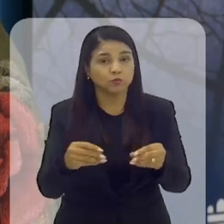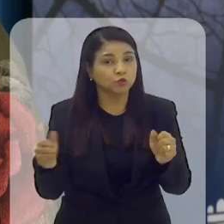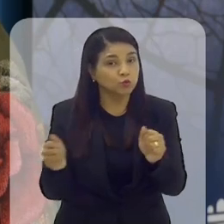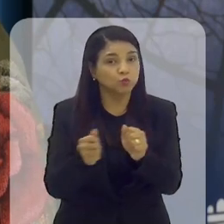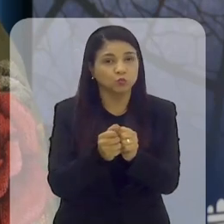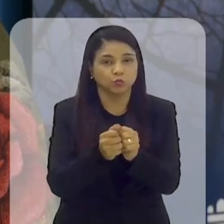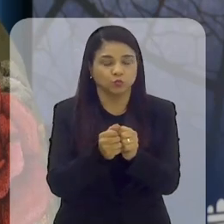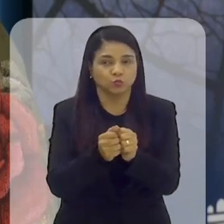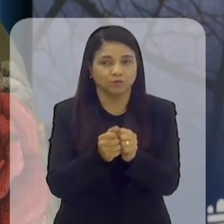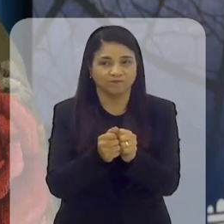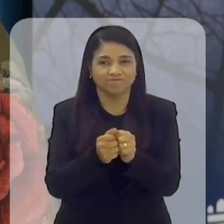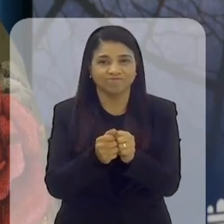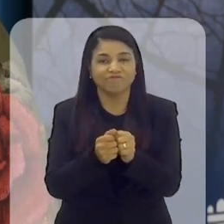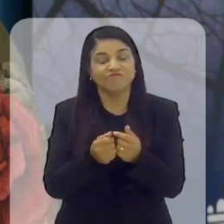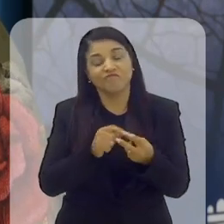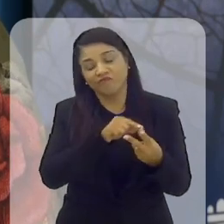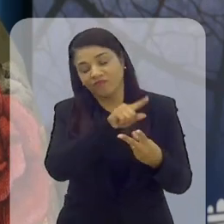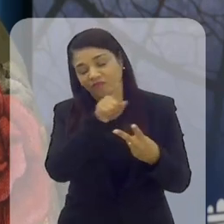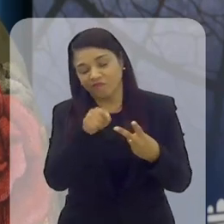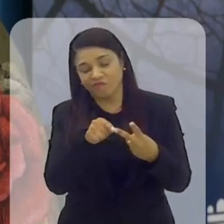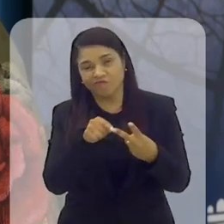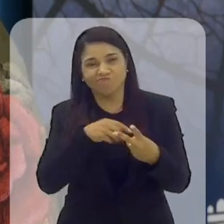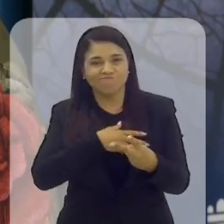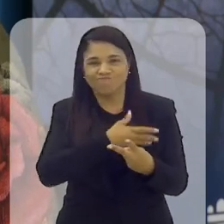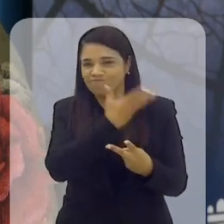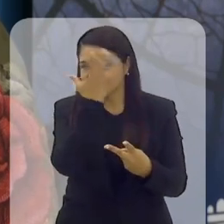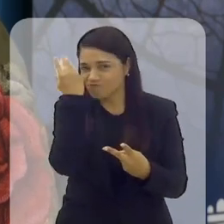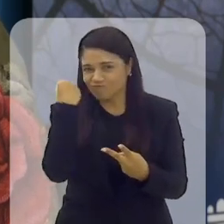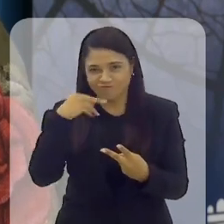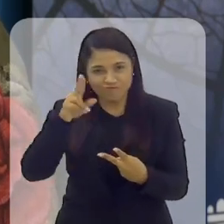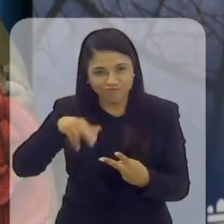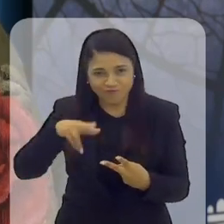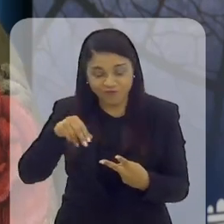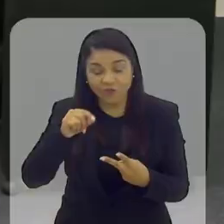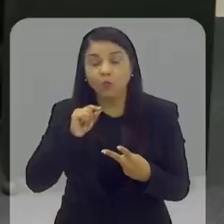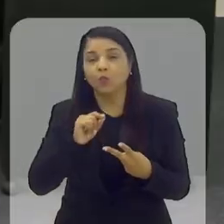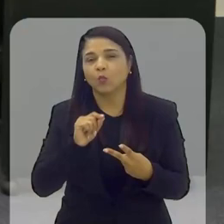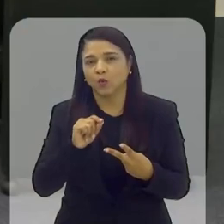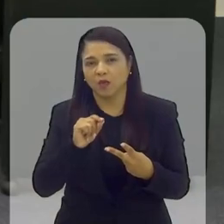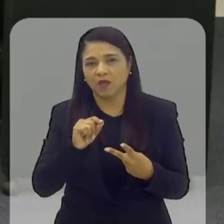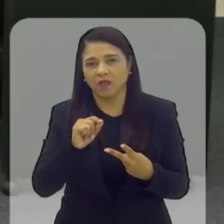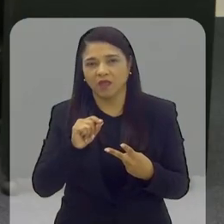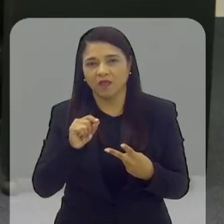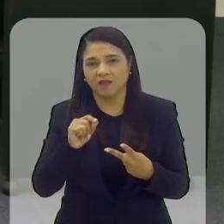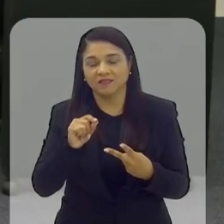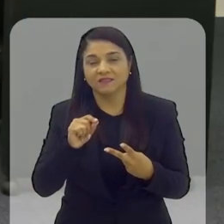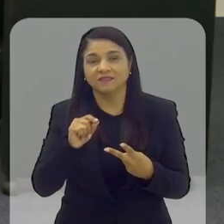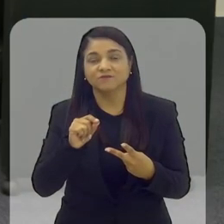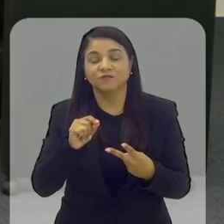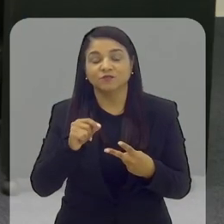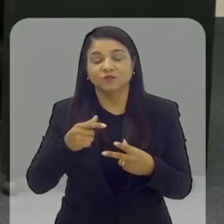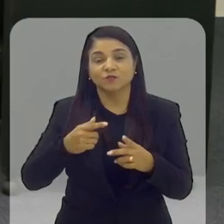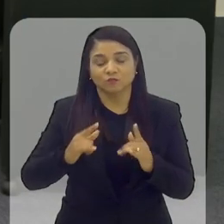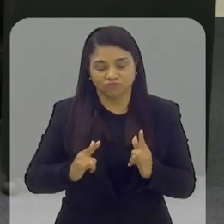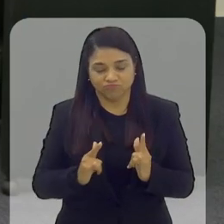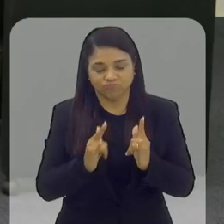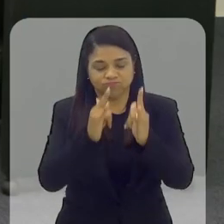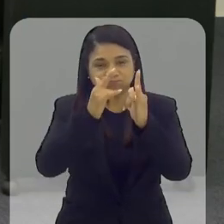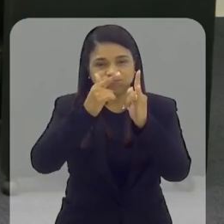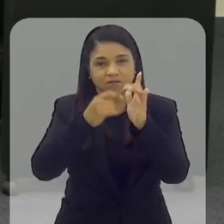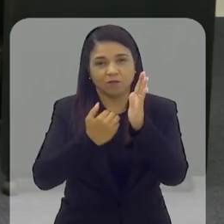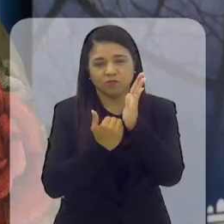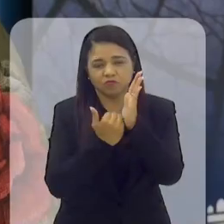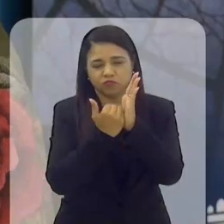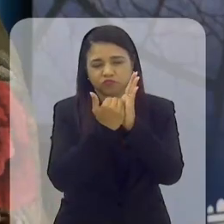E a outra, que para mim é assim, inesquecível, foi a gente ocupando o segundo andar